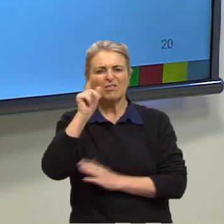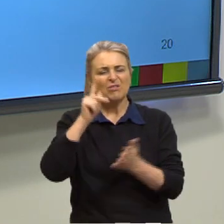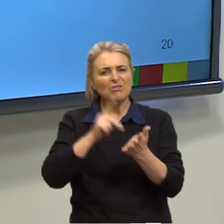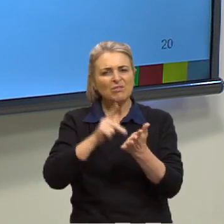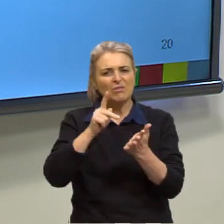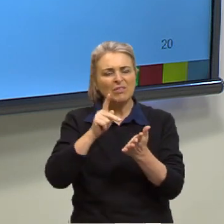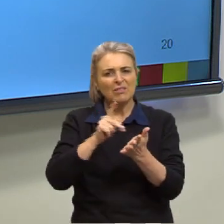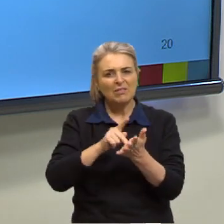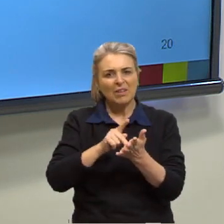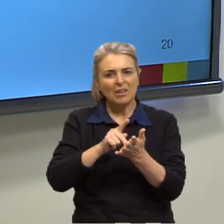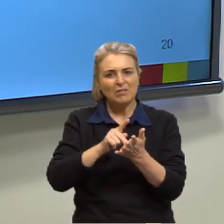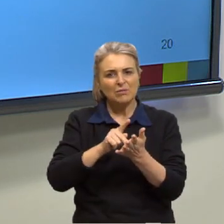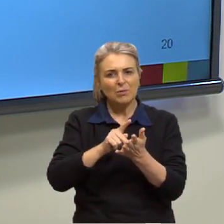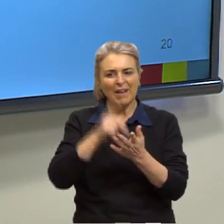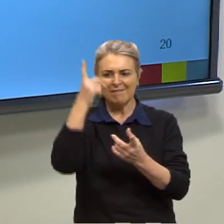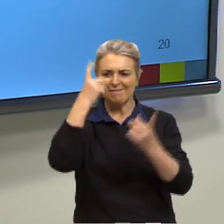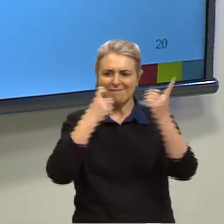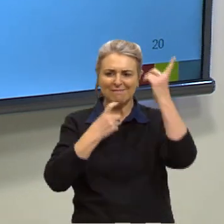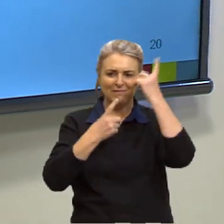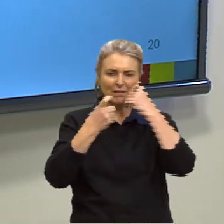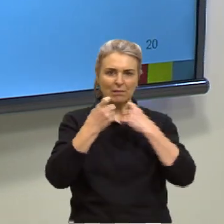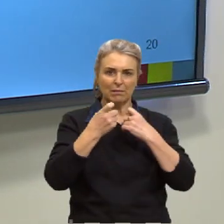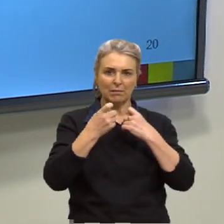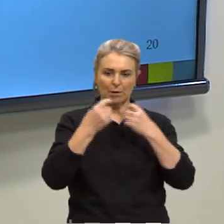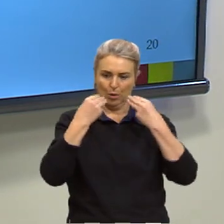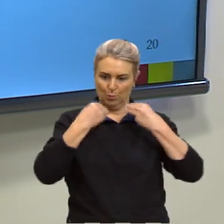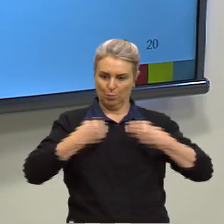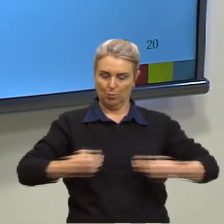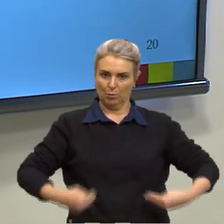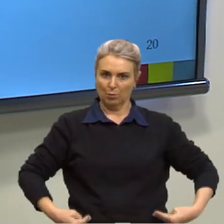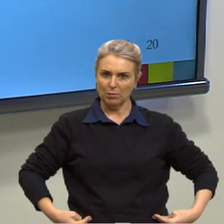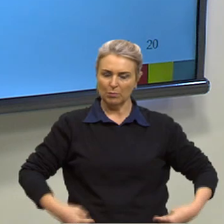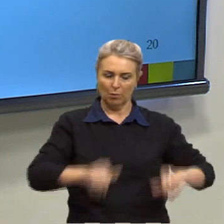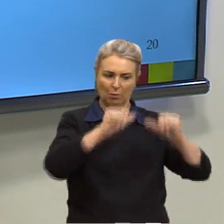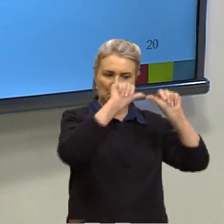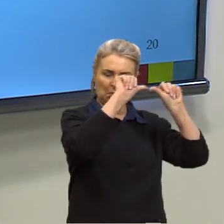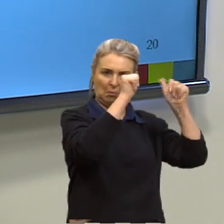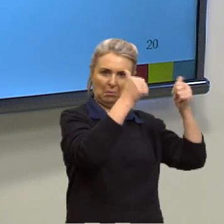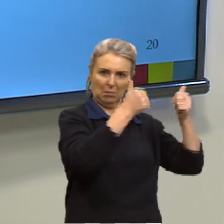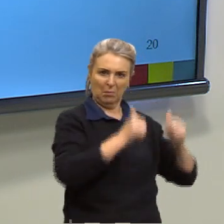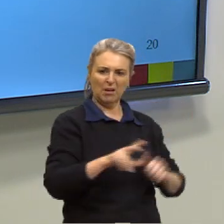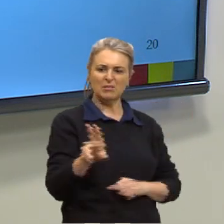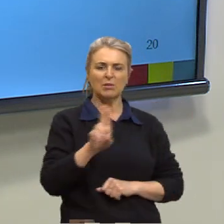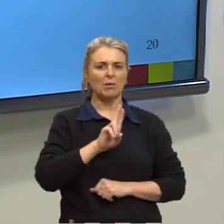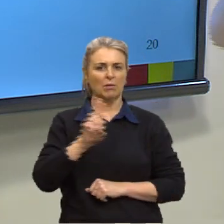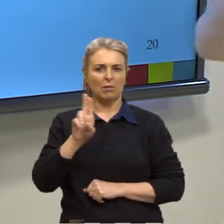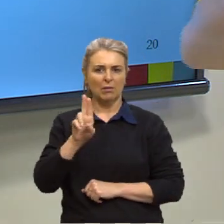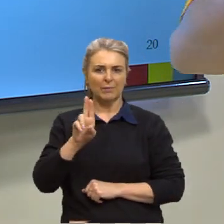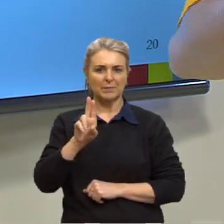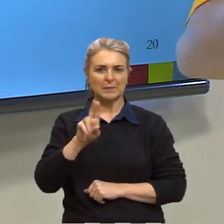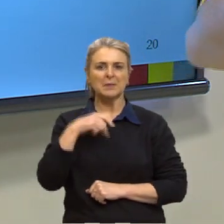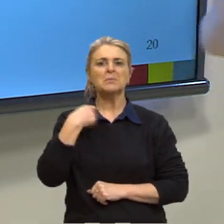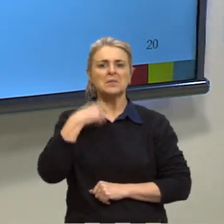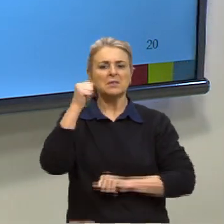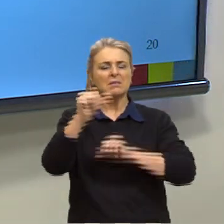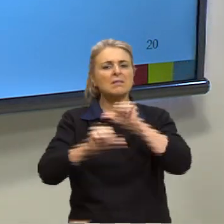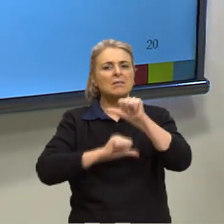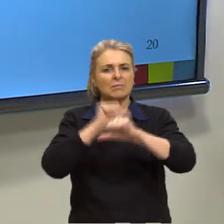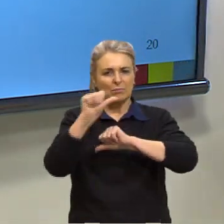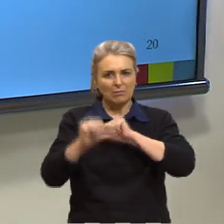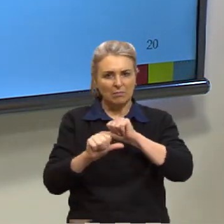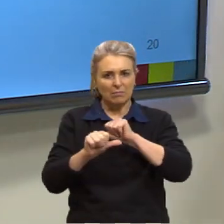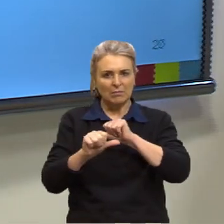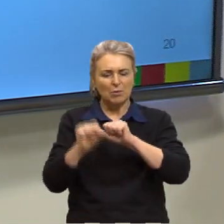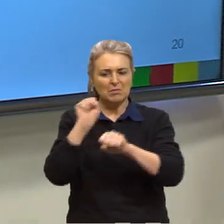Ter um nome? ter uma imagem? Nós já temos isso? Nós precisamos mudar isso? O que se espera dos